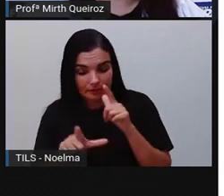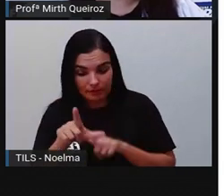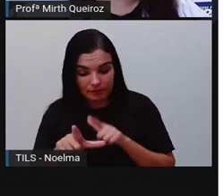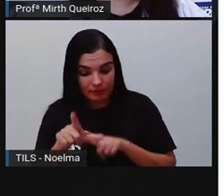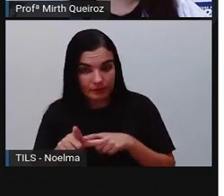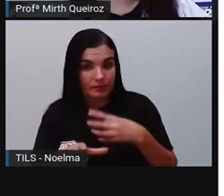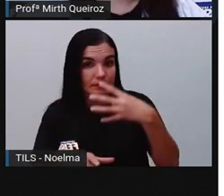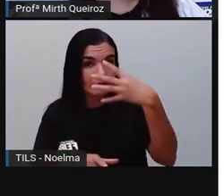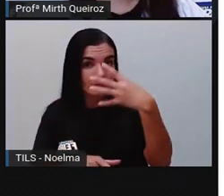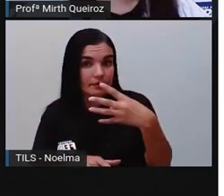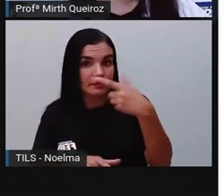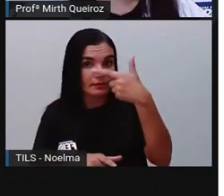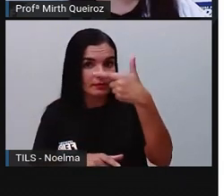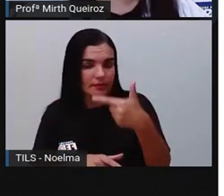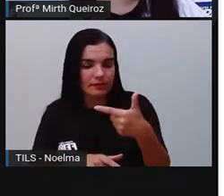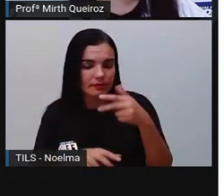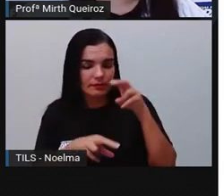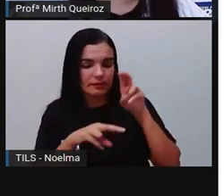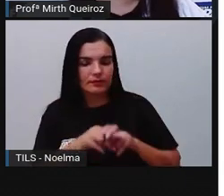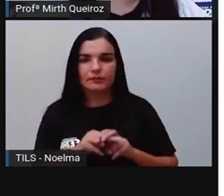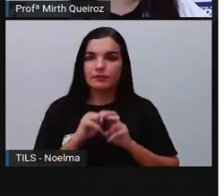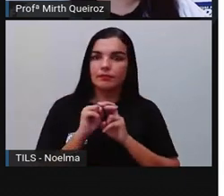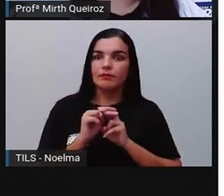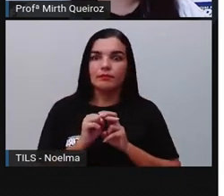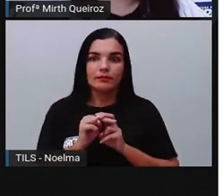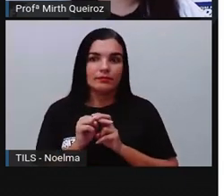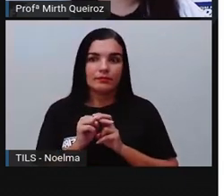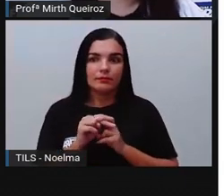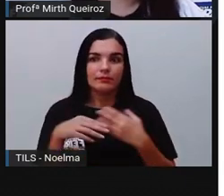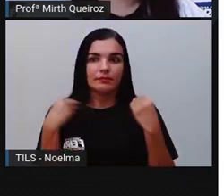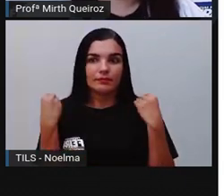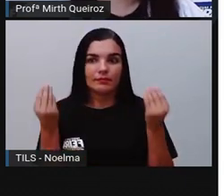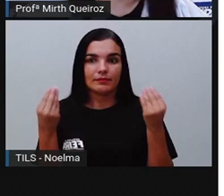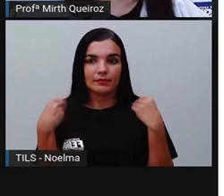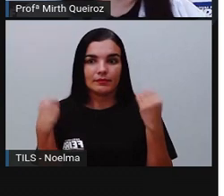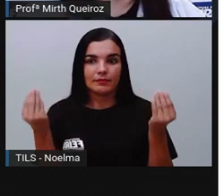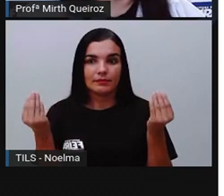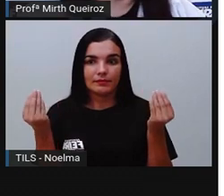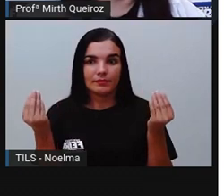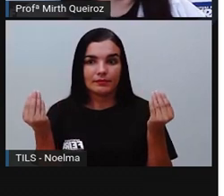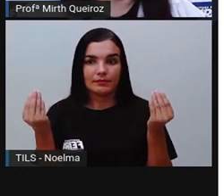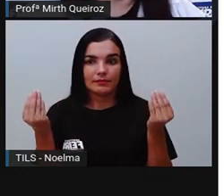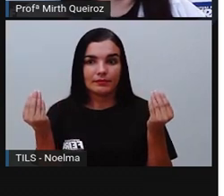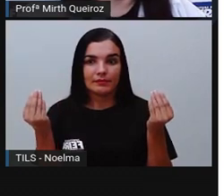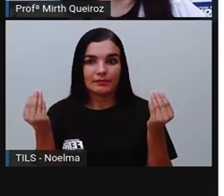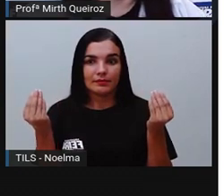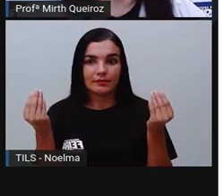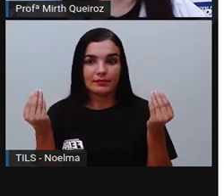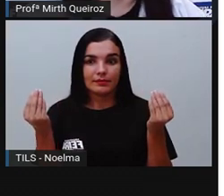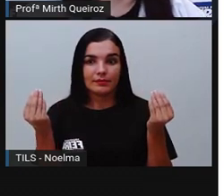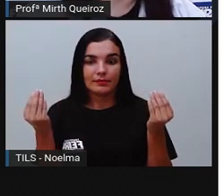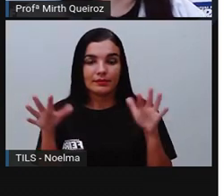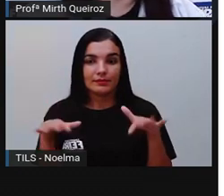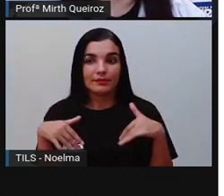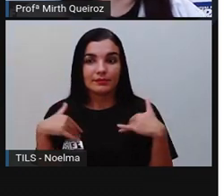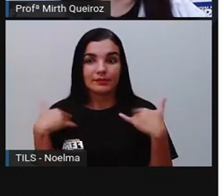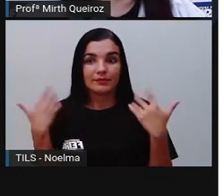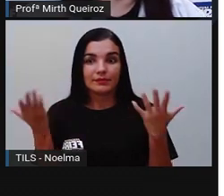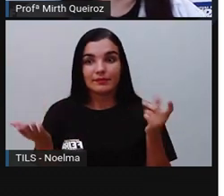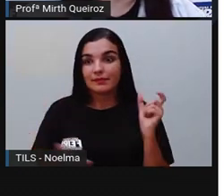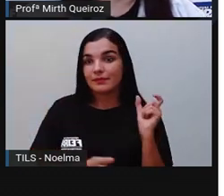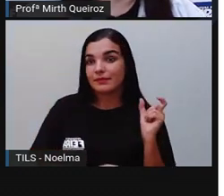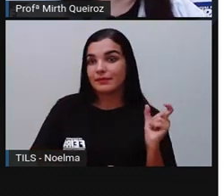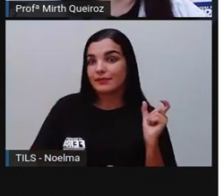letras com quarenta e dois acentos. E aí, vocês conseguem